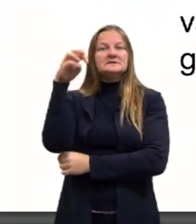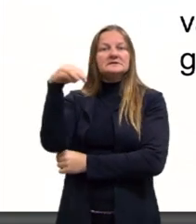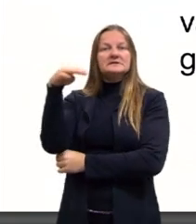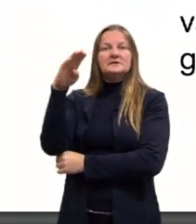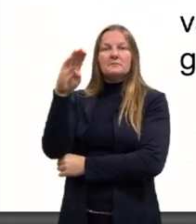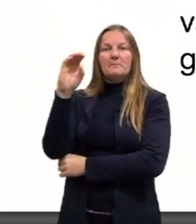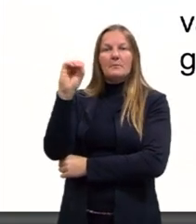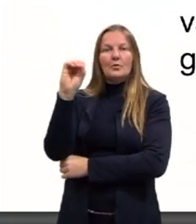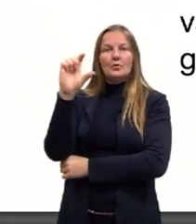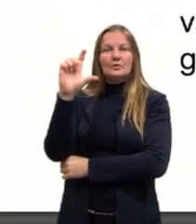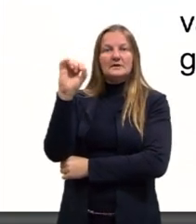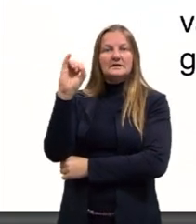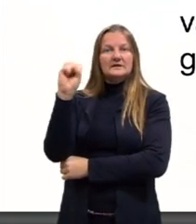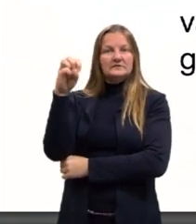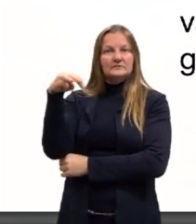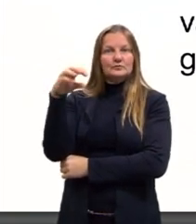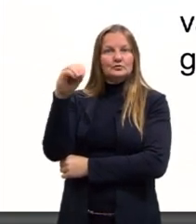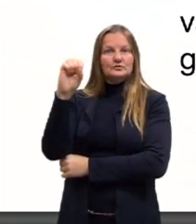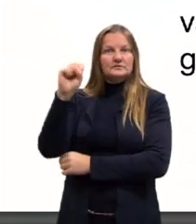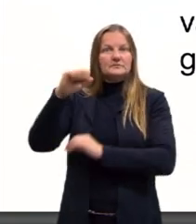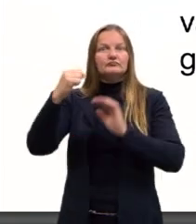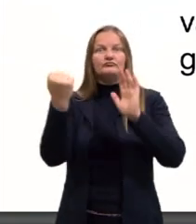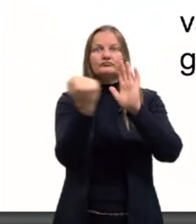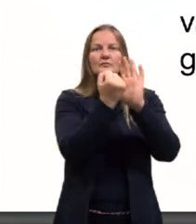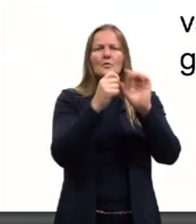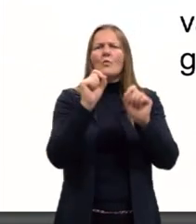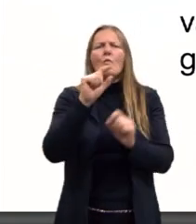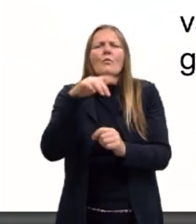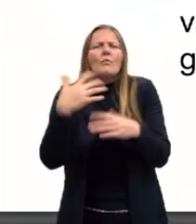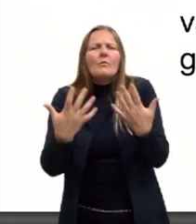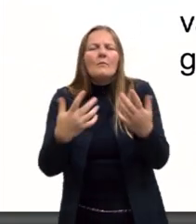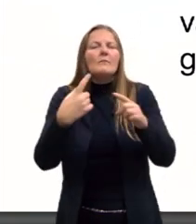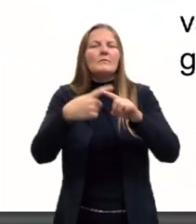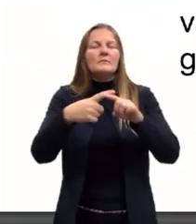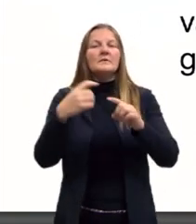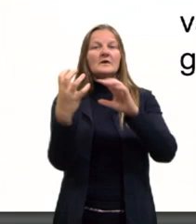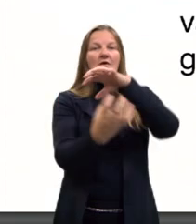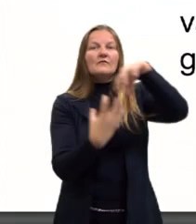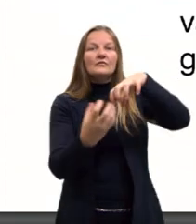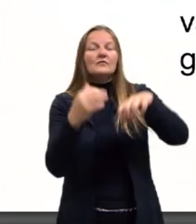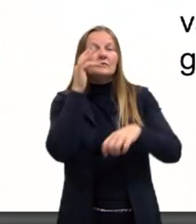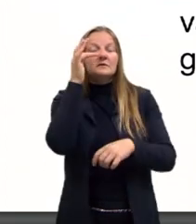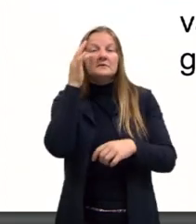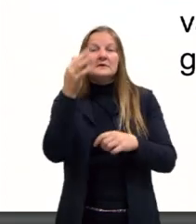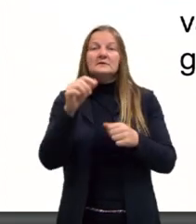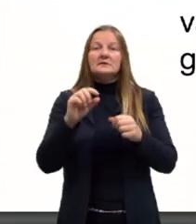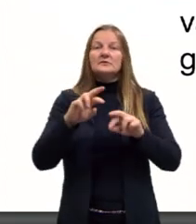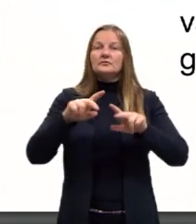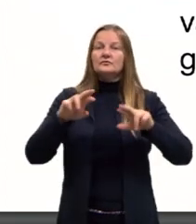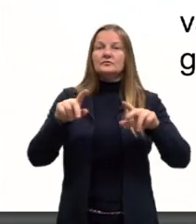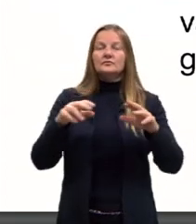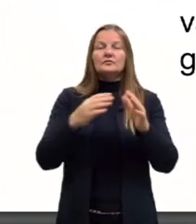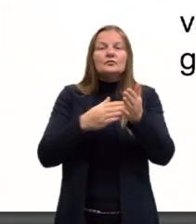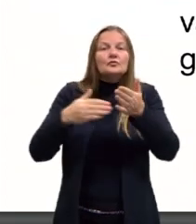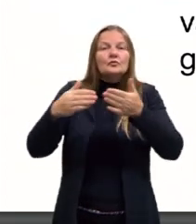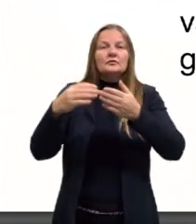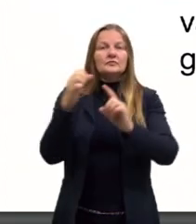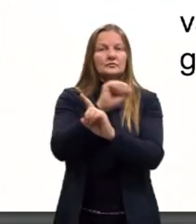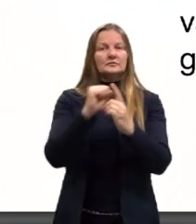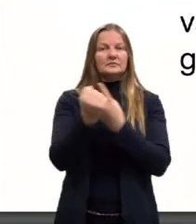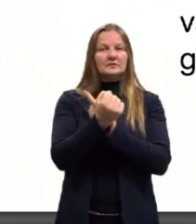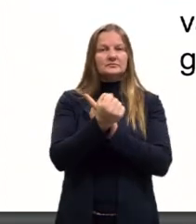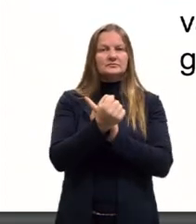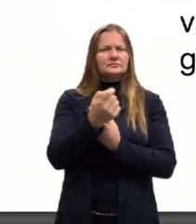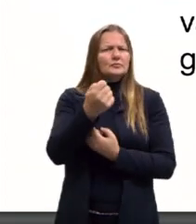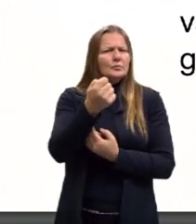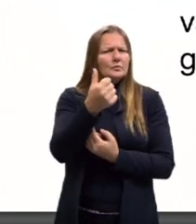da Bastilha. É importante a gente falar que a Revolução Francesa, ela não mudou toda a sociedade. Toda